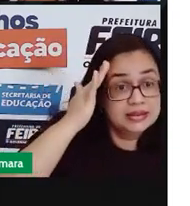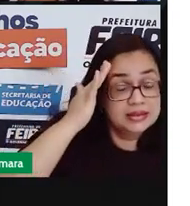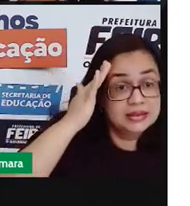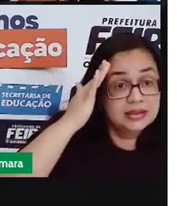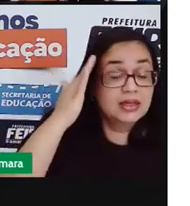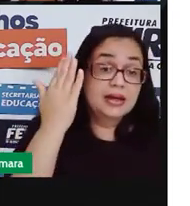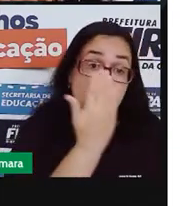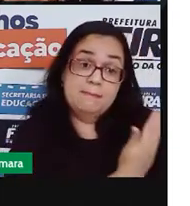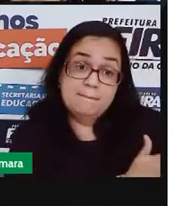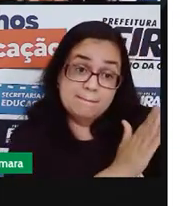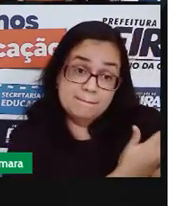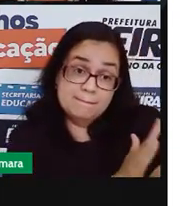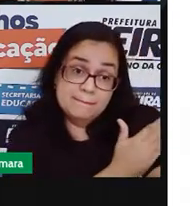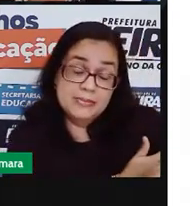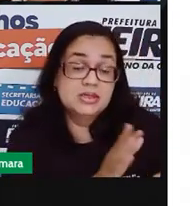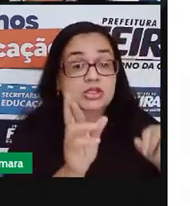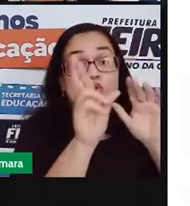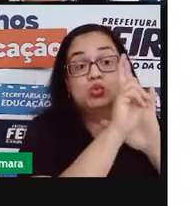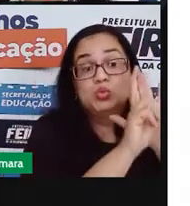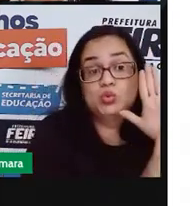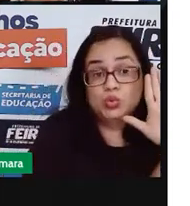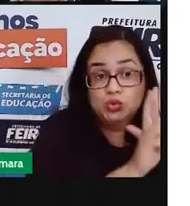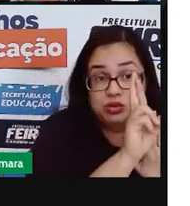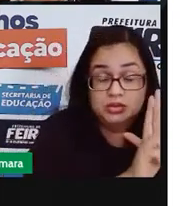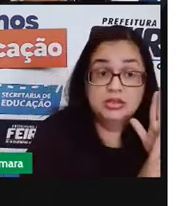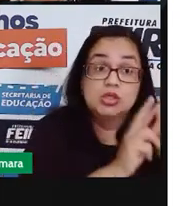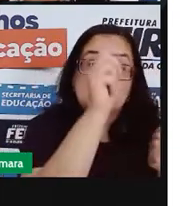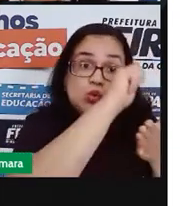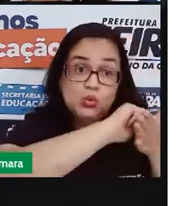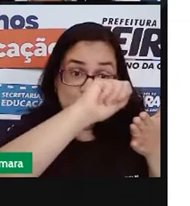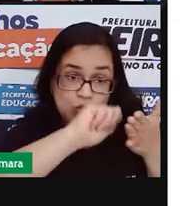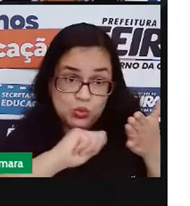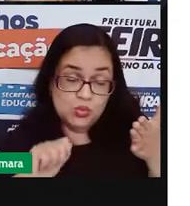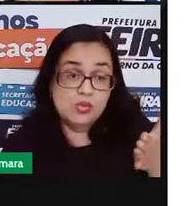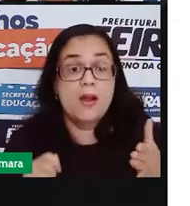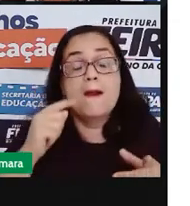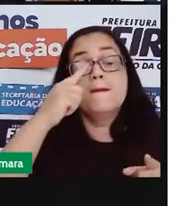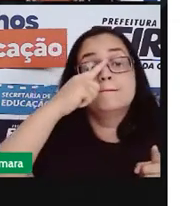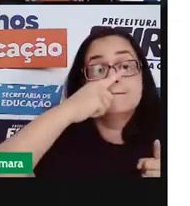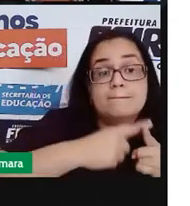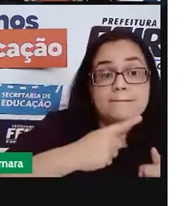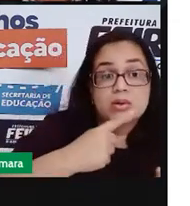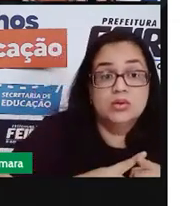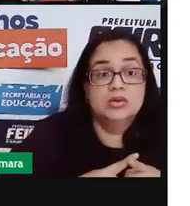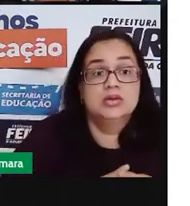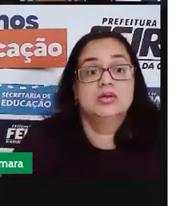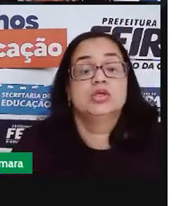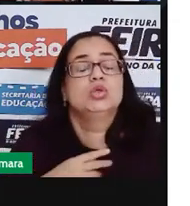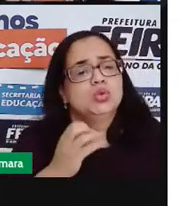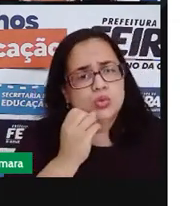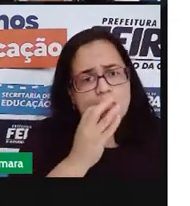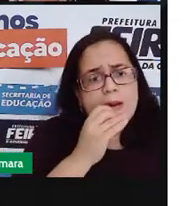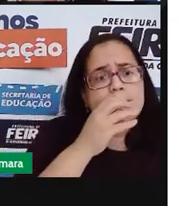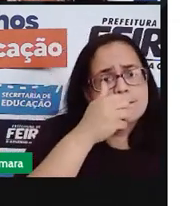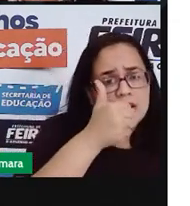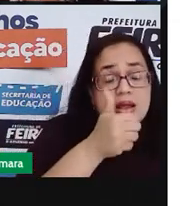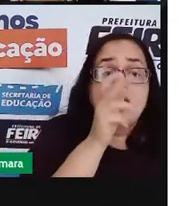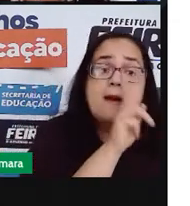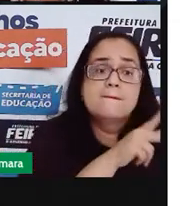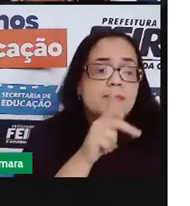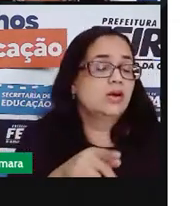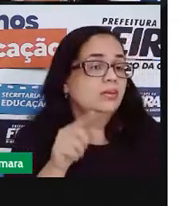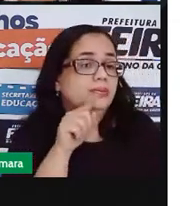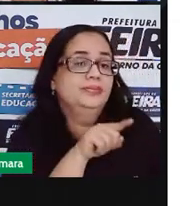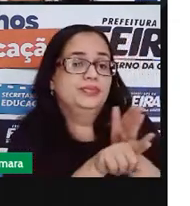praticar essas regrinhas de ortografia. Porque quando a gente pronuncia, tudo bem, a Pró não vai ficar